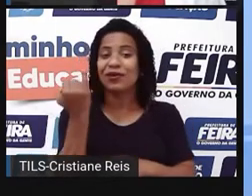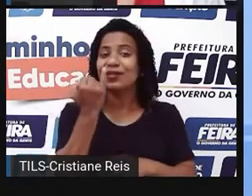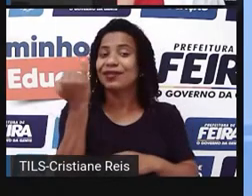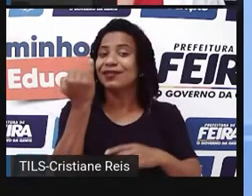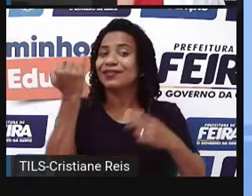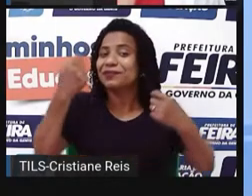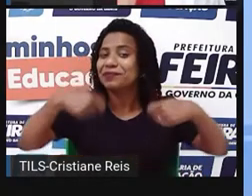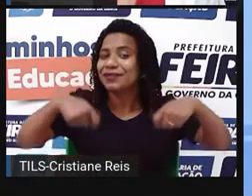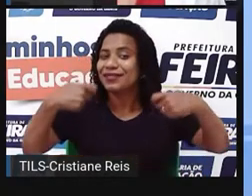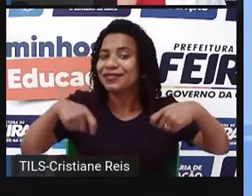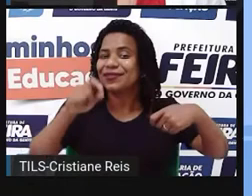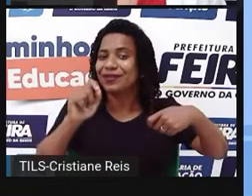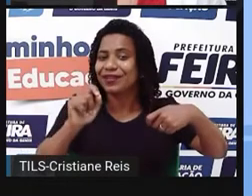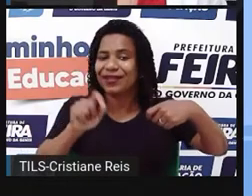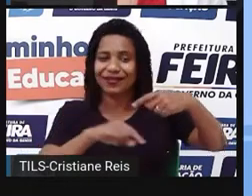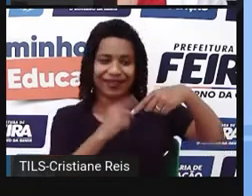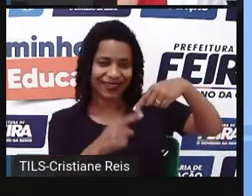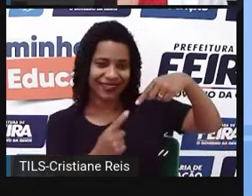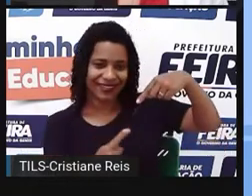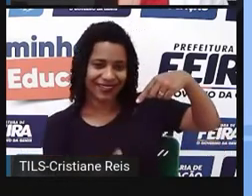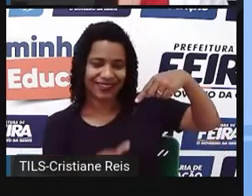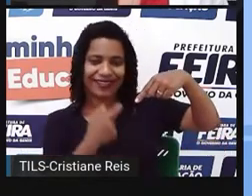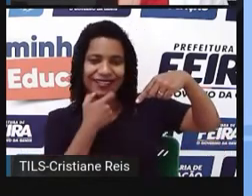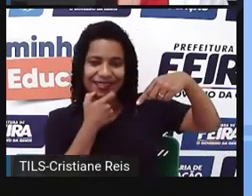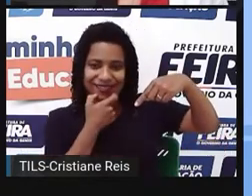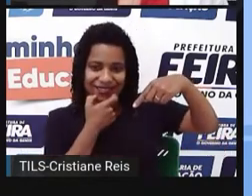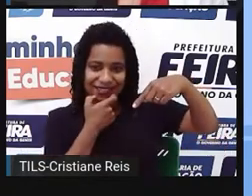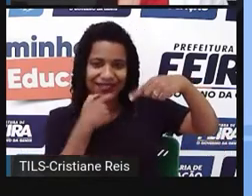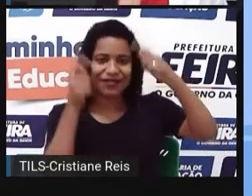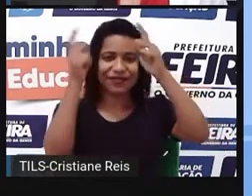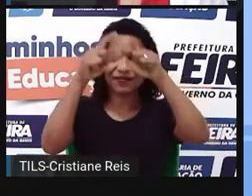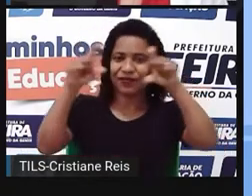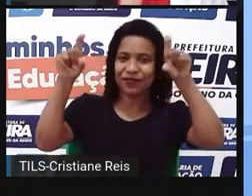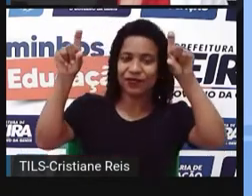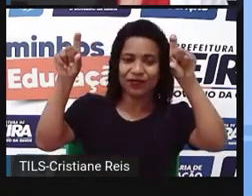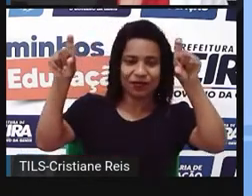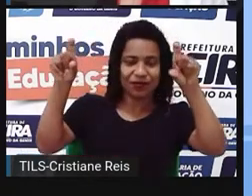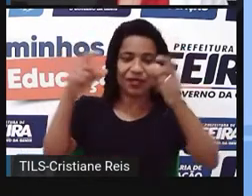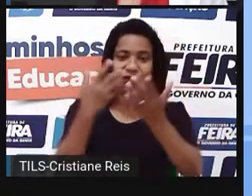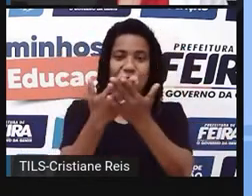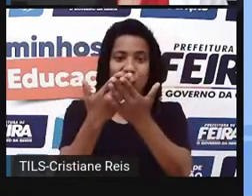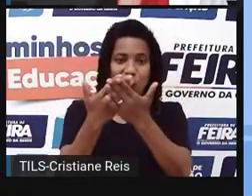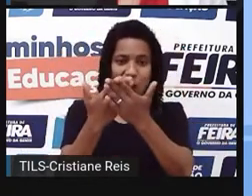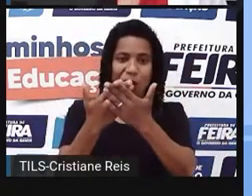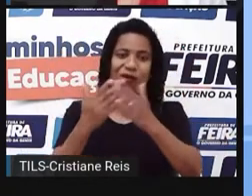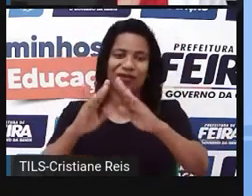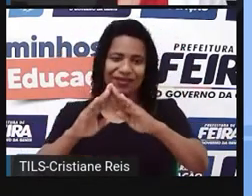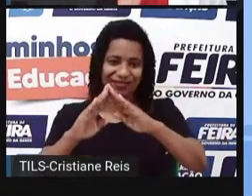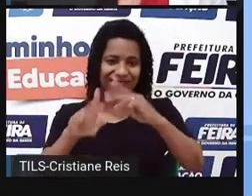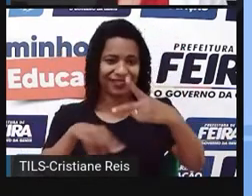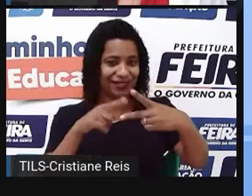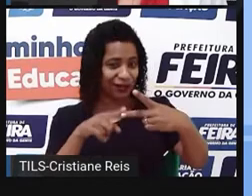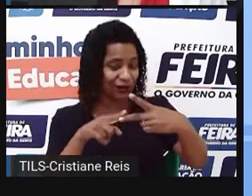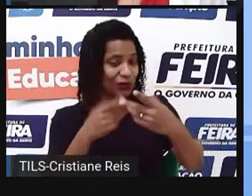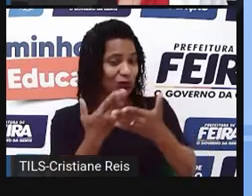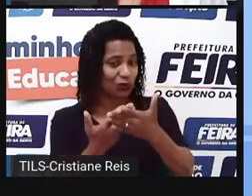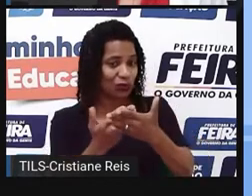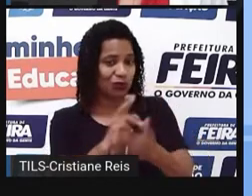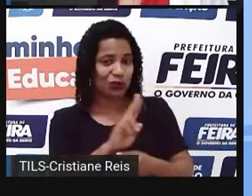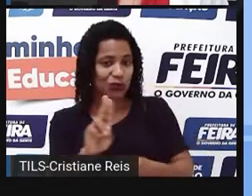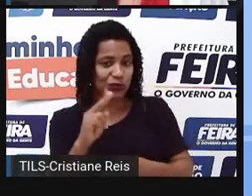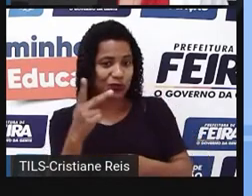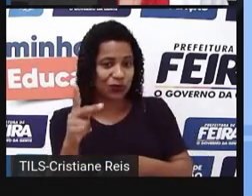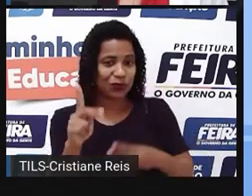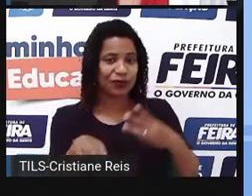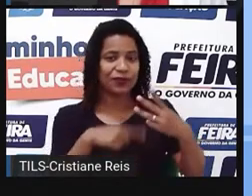organizem o caderno de inglês. Escreva um cabeçalho colocando skill, escola, student, seu nome,